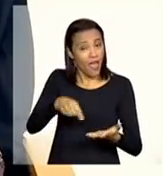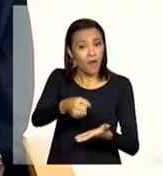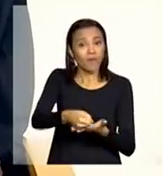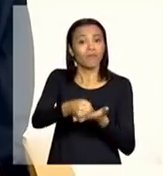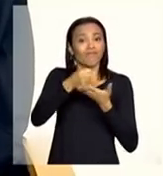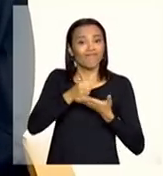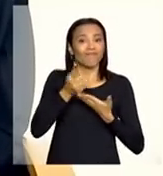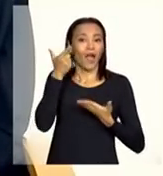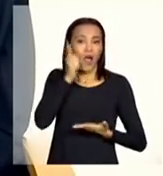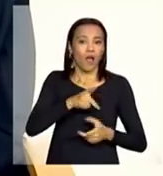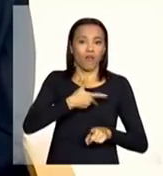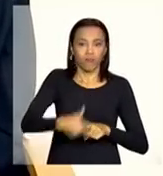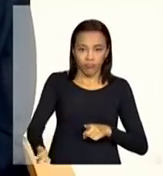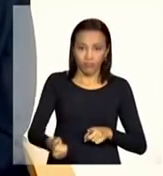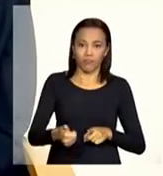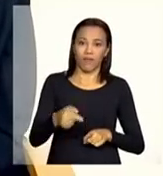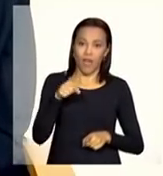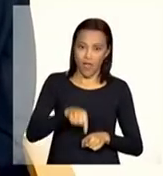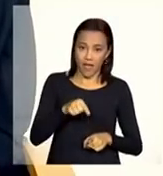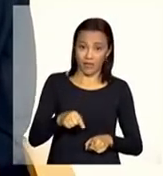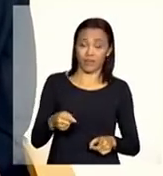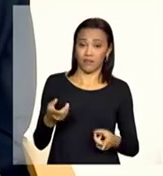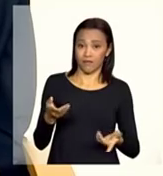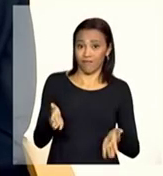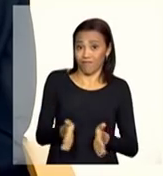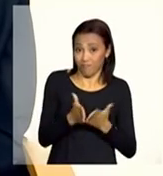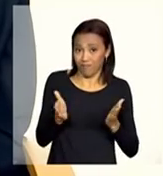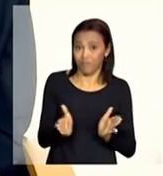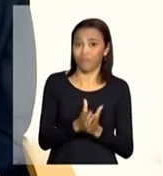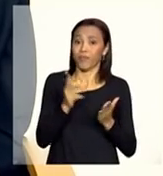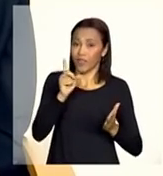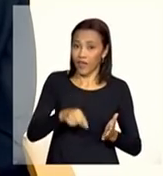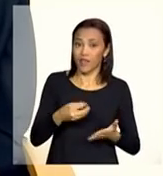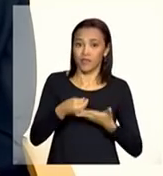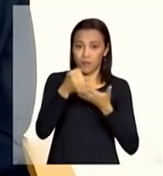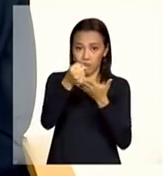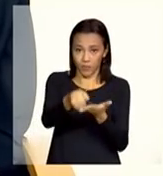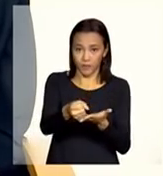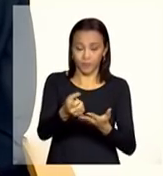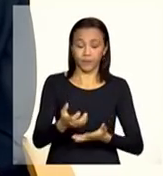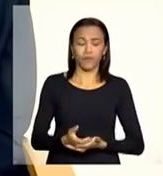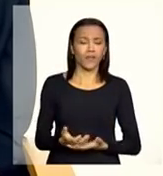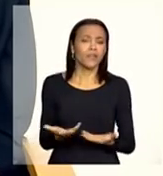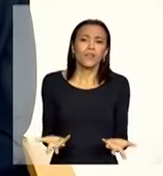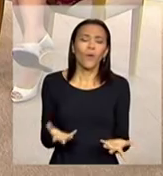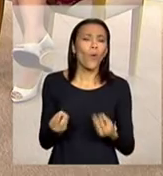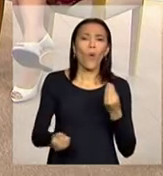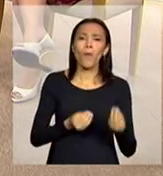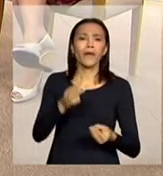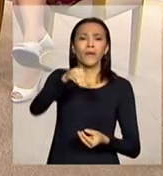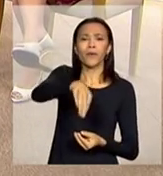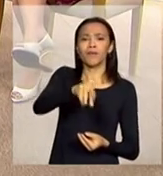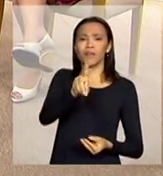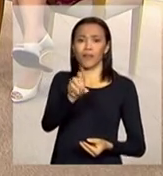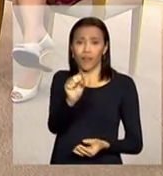vulnerabilidade então esse é um benefício que essas pessoas recebem mas e como é que por exemplo o MDS está